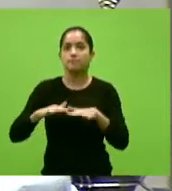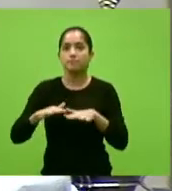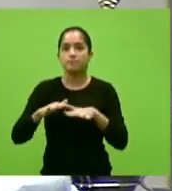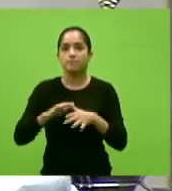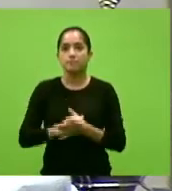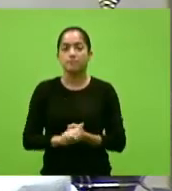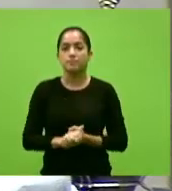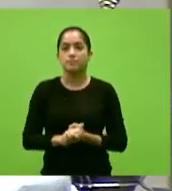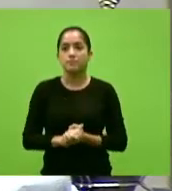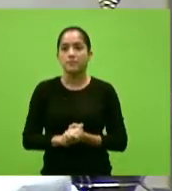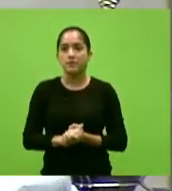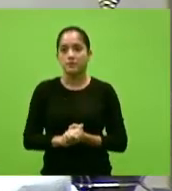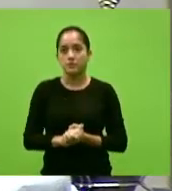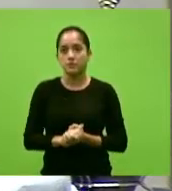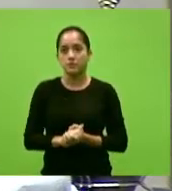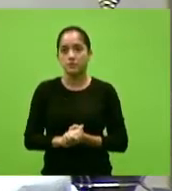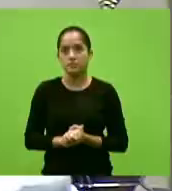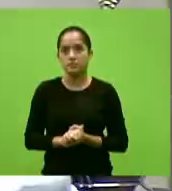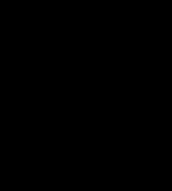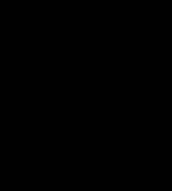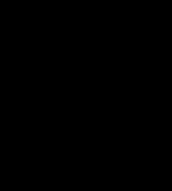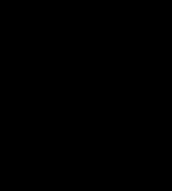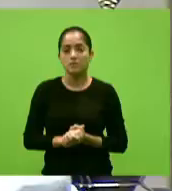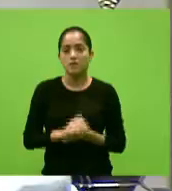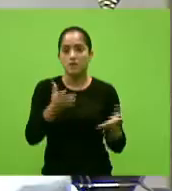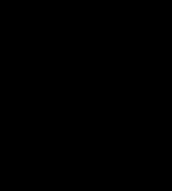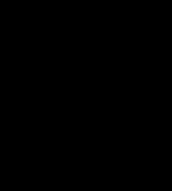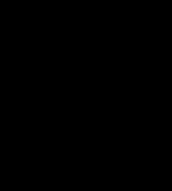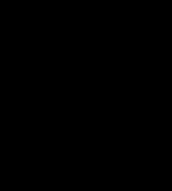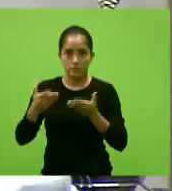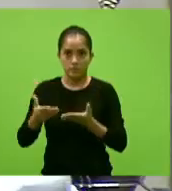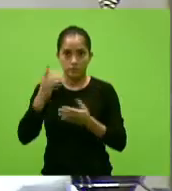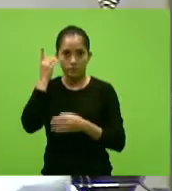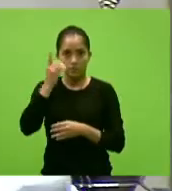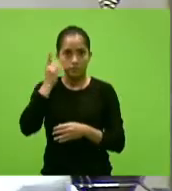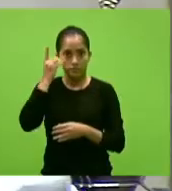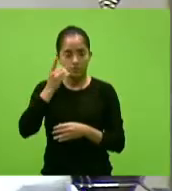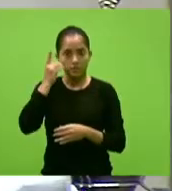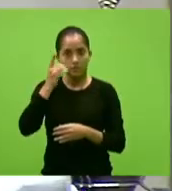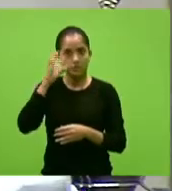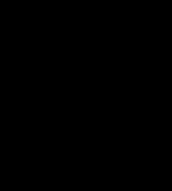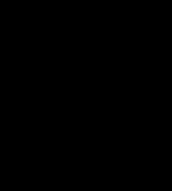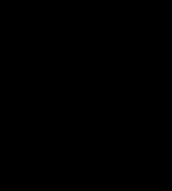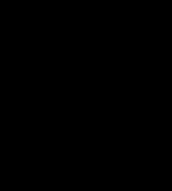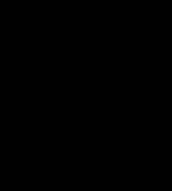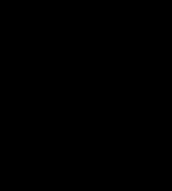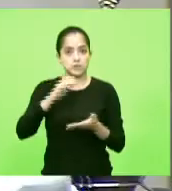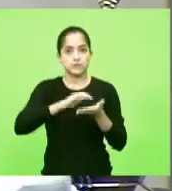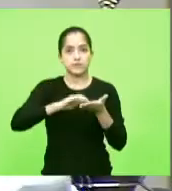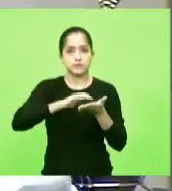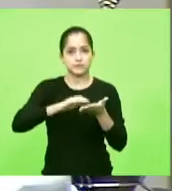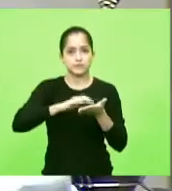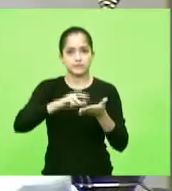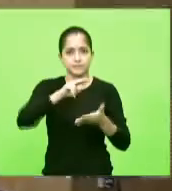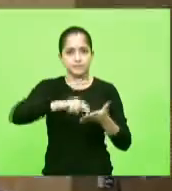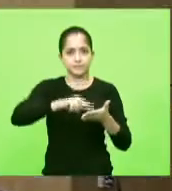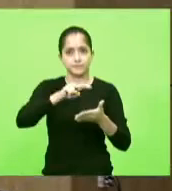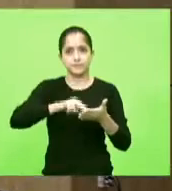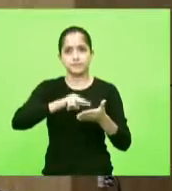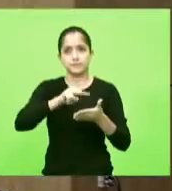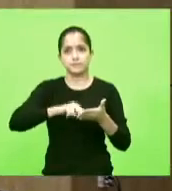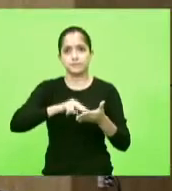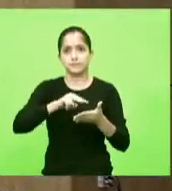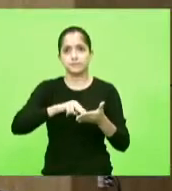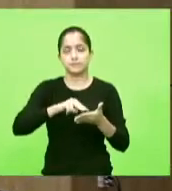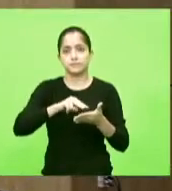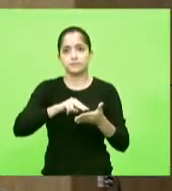presente sessão. Eu convido o deputado Ricardo Alba a conhecer da leitura da ata